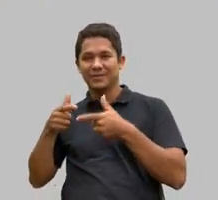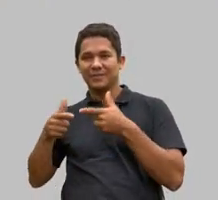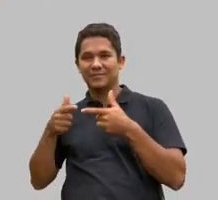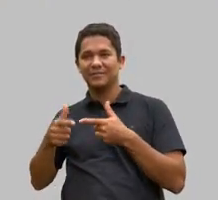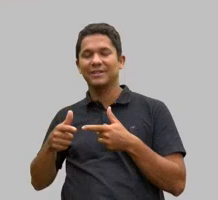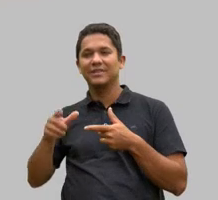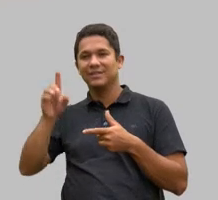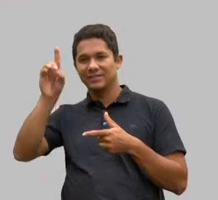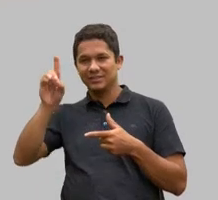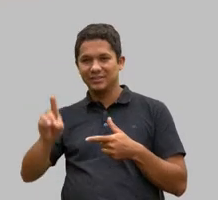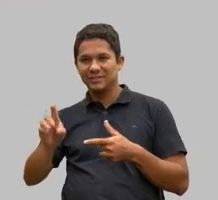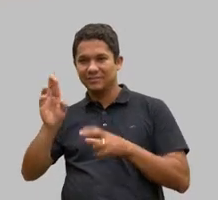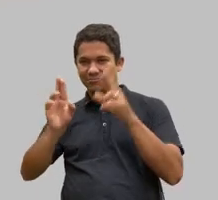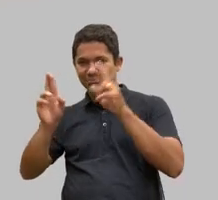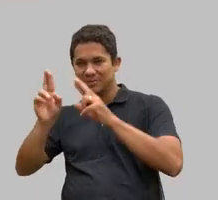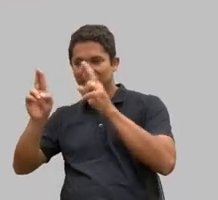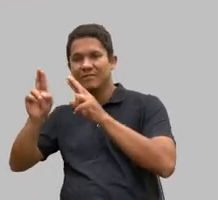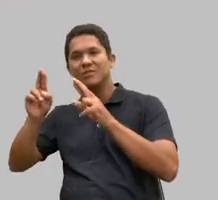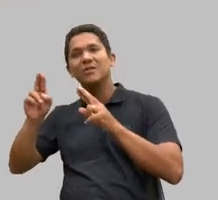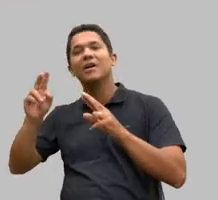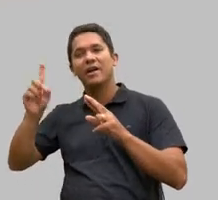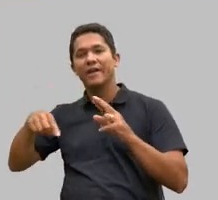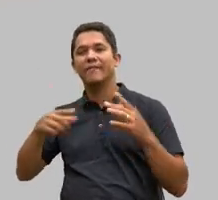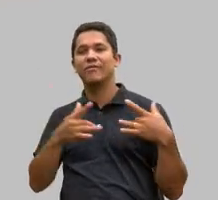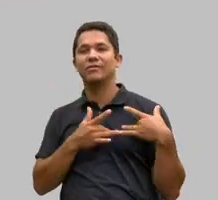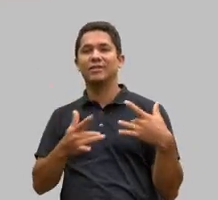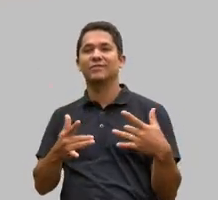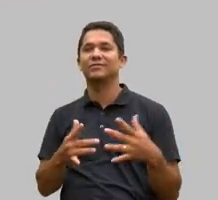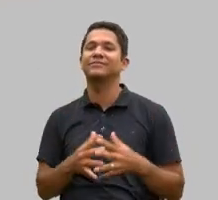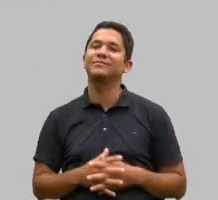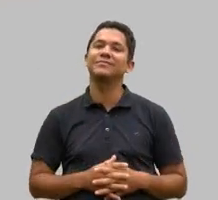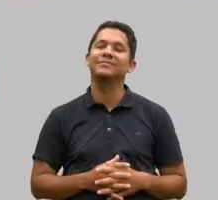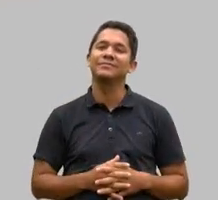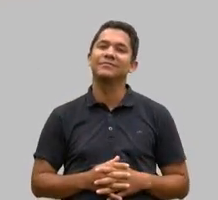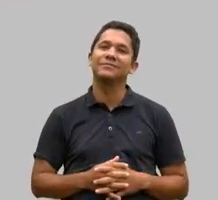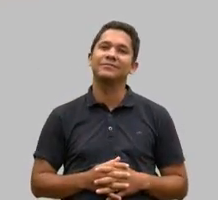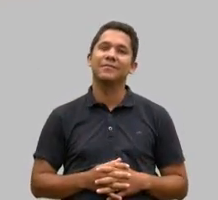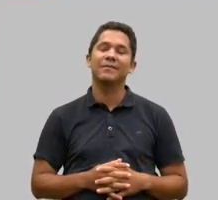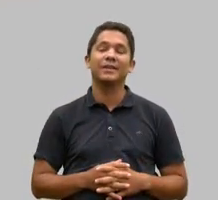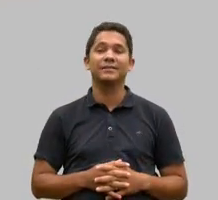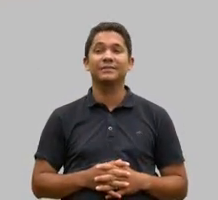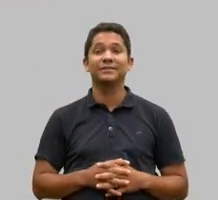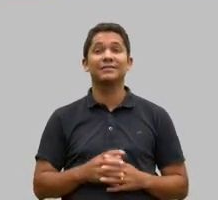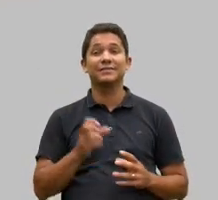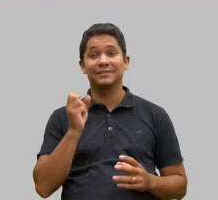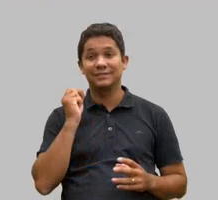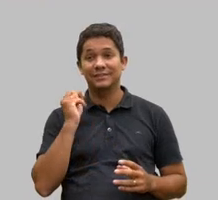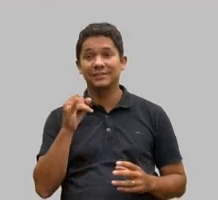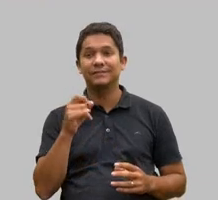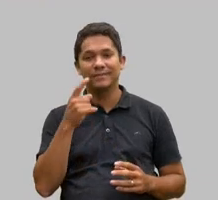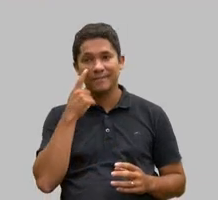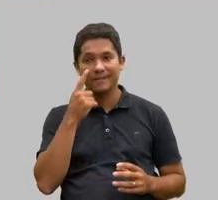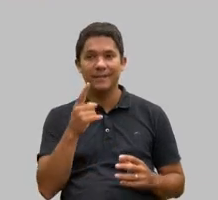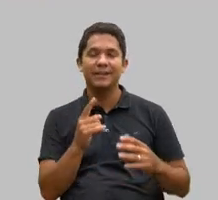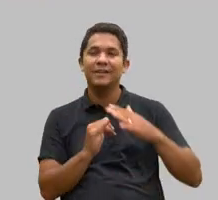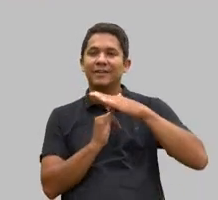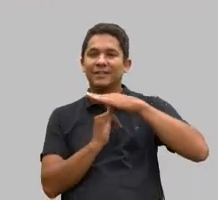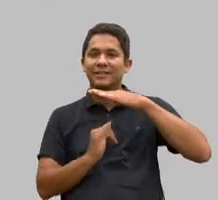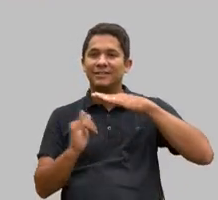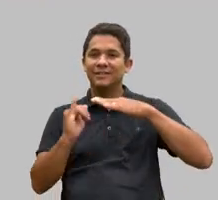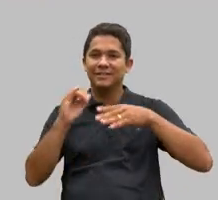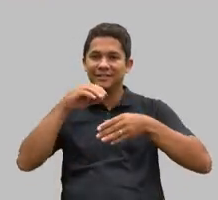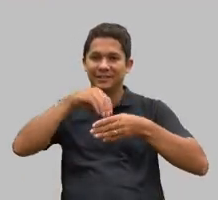é constituída por pessoas voluntárias. E aí, se a gente for abrir mais o universo da instituição, que tem